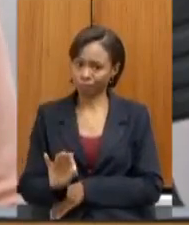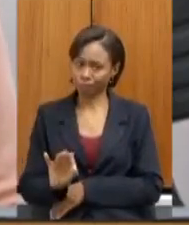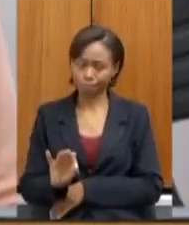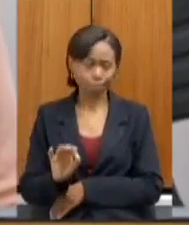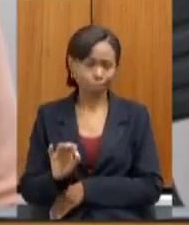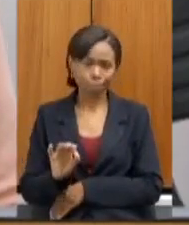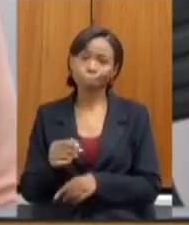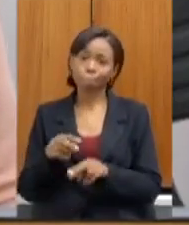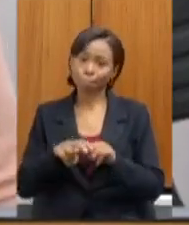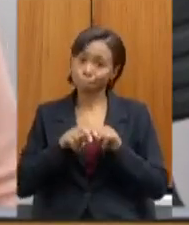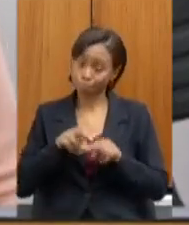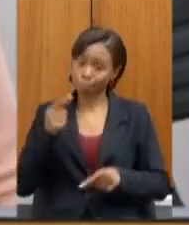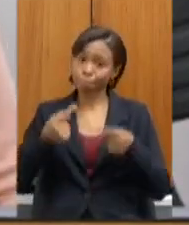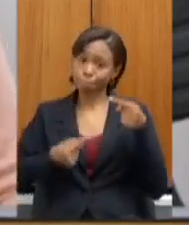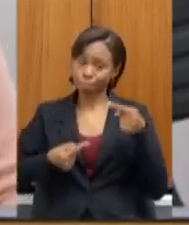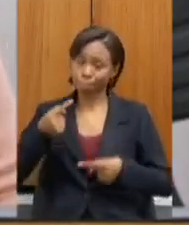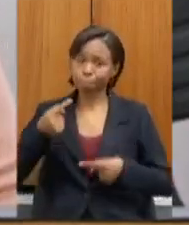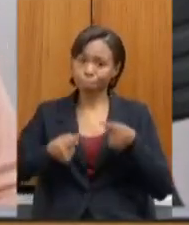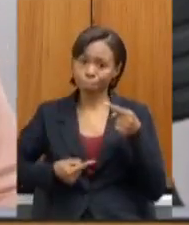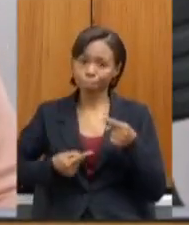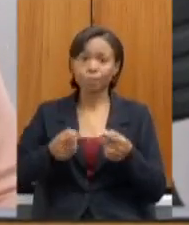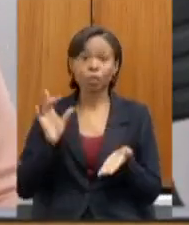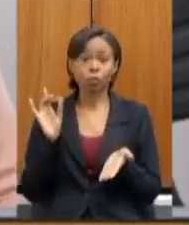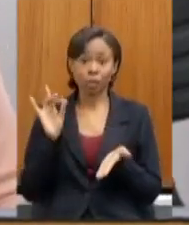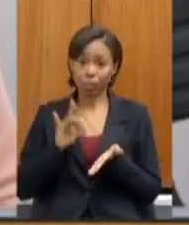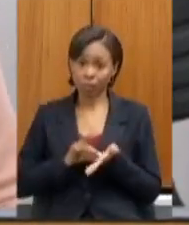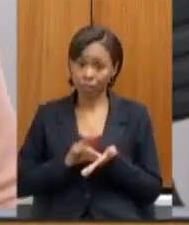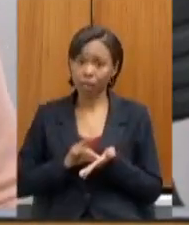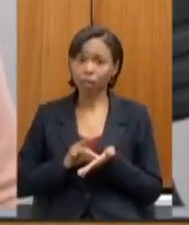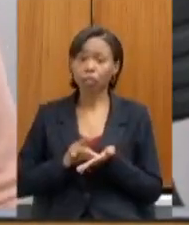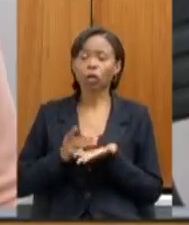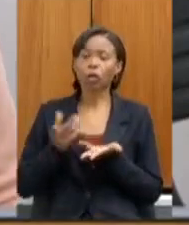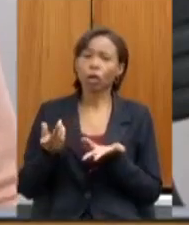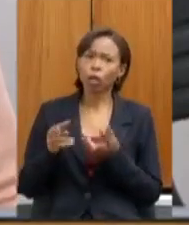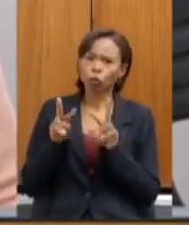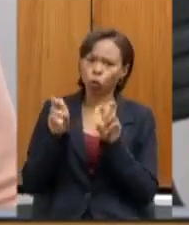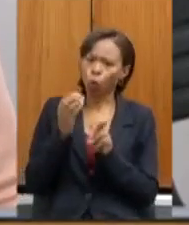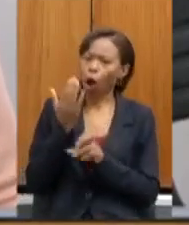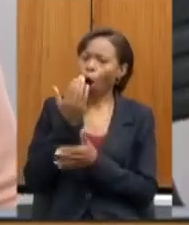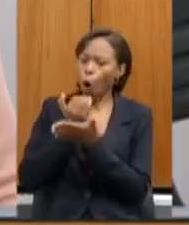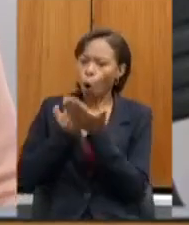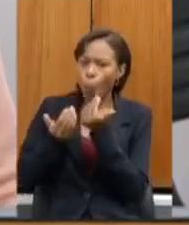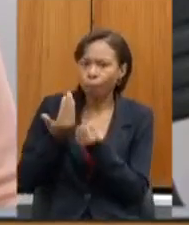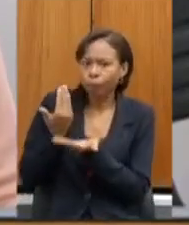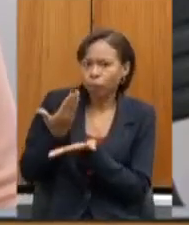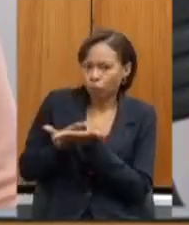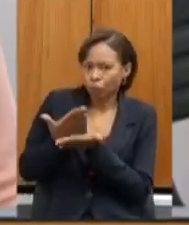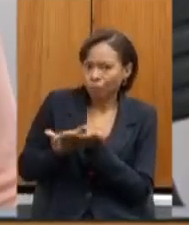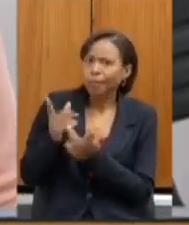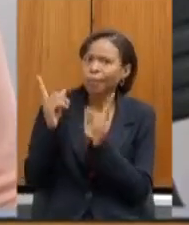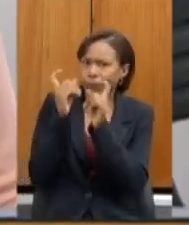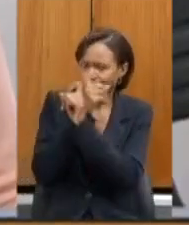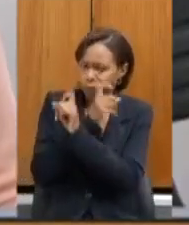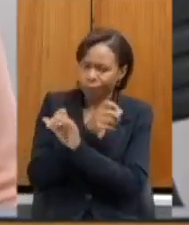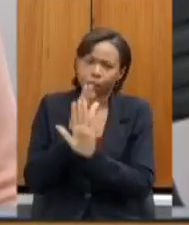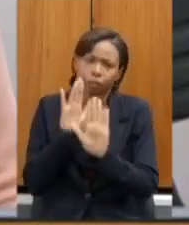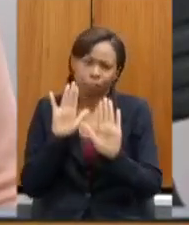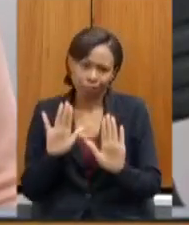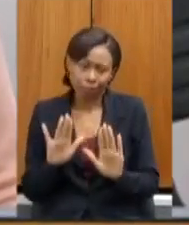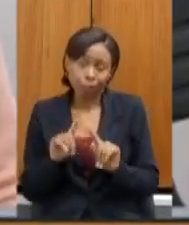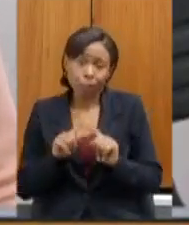questão do debate de fato o debate sobre alimentação escolar é dramático o eu não faço secretária